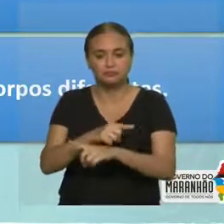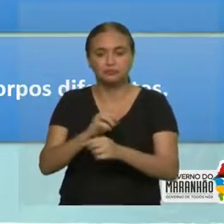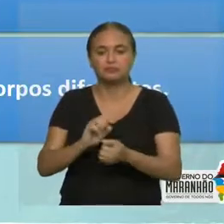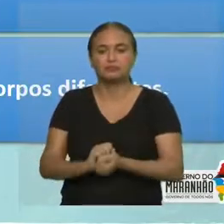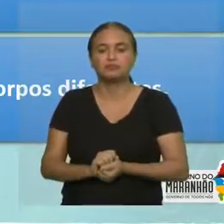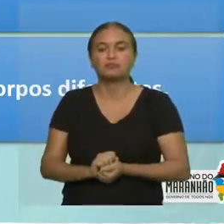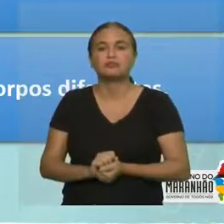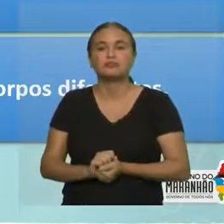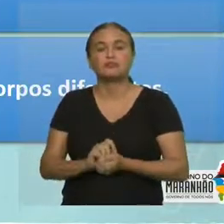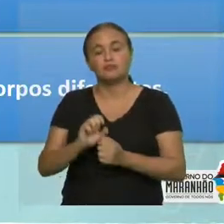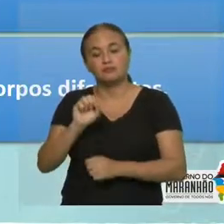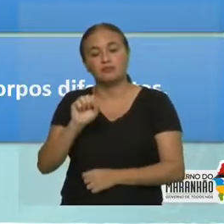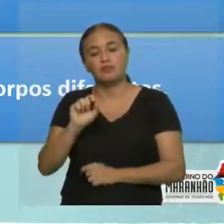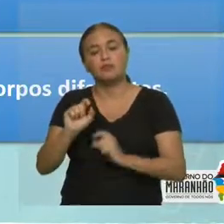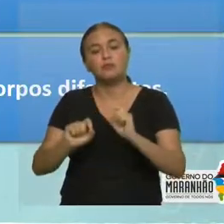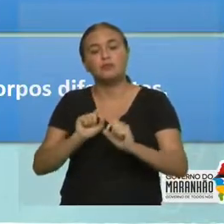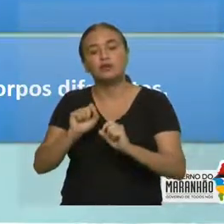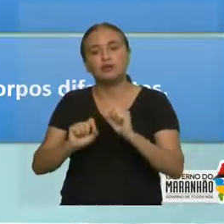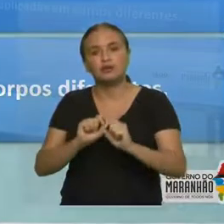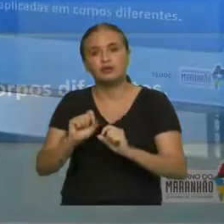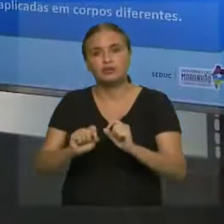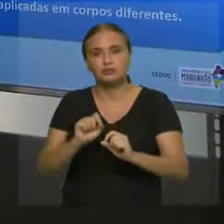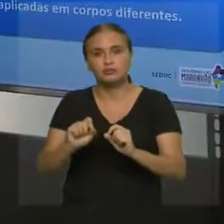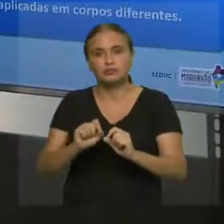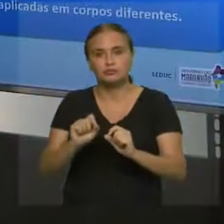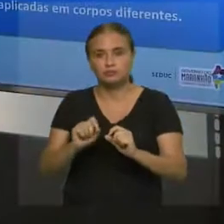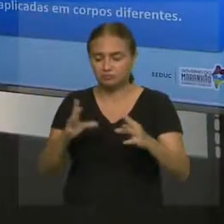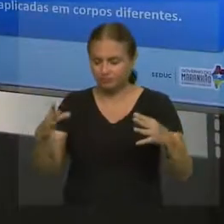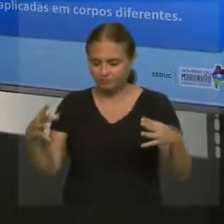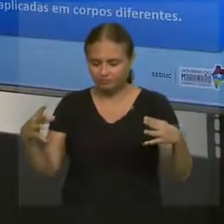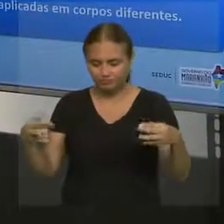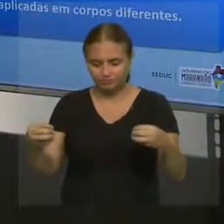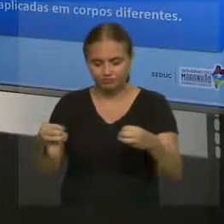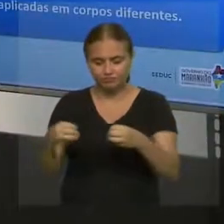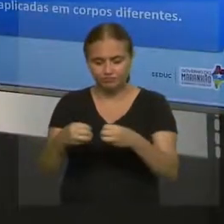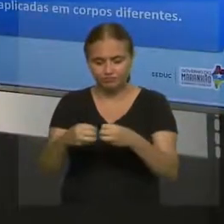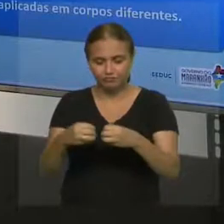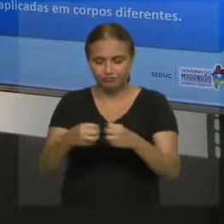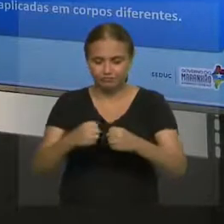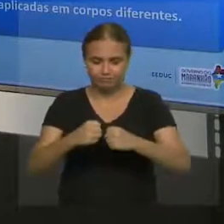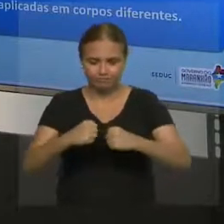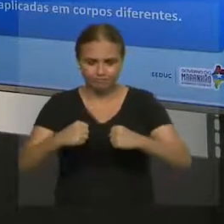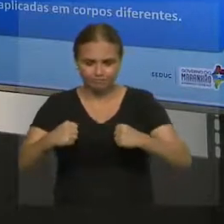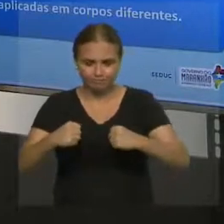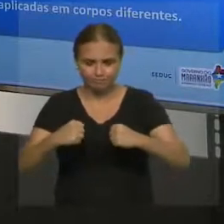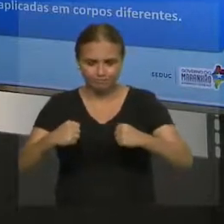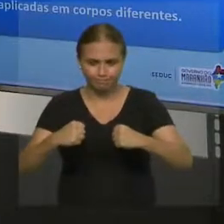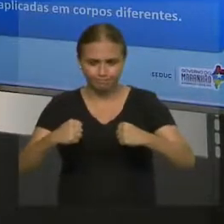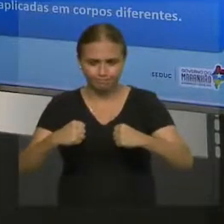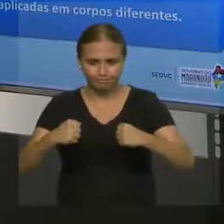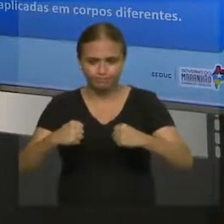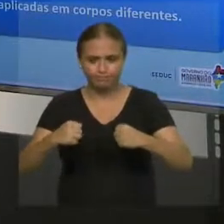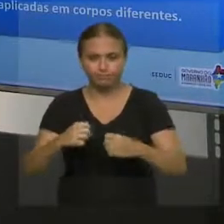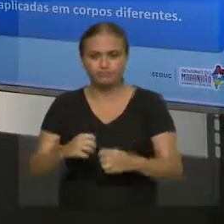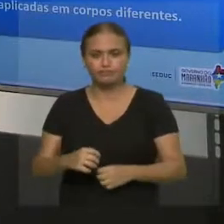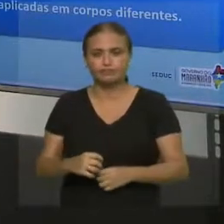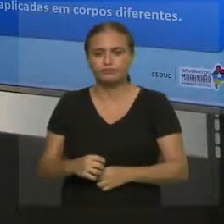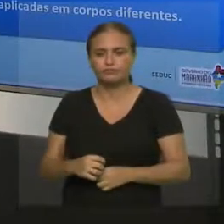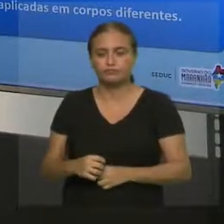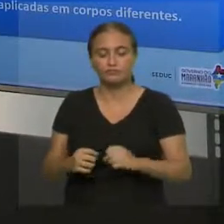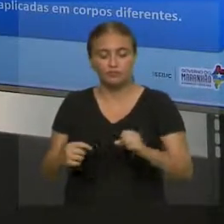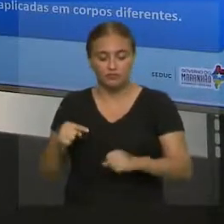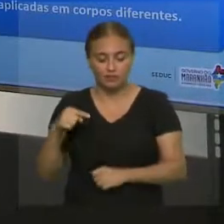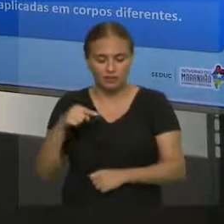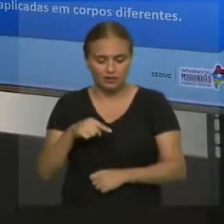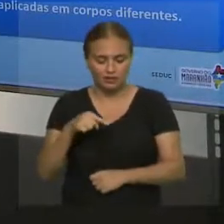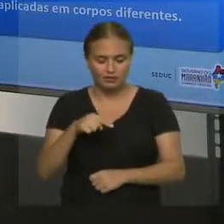reação, afirma que, quando ocorre interagireção entre dois corpos, que é por meio de força, este aqui está aplicando corpo A, aplicando força